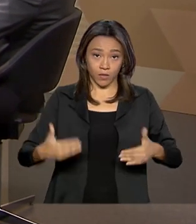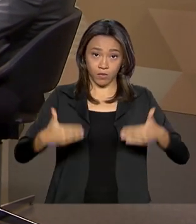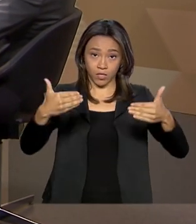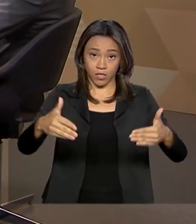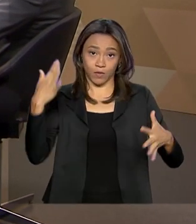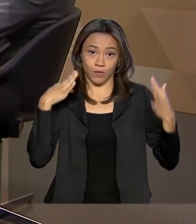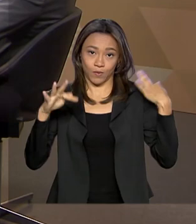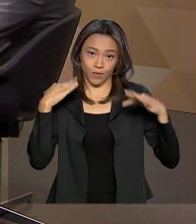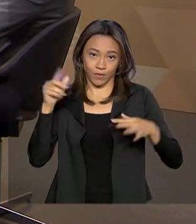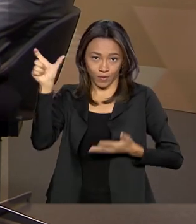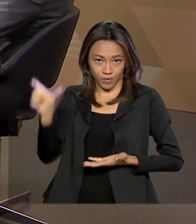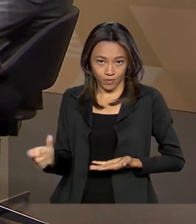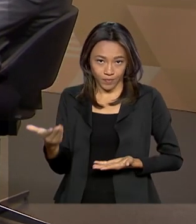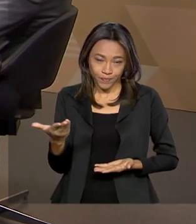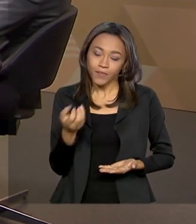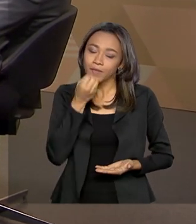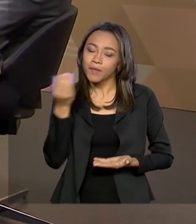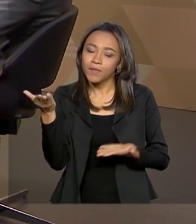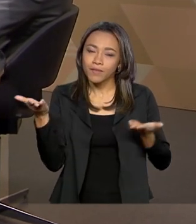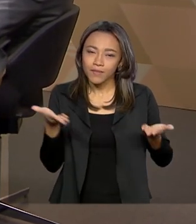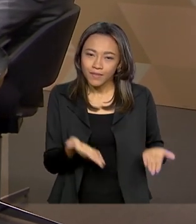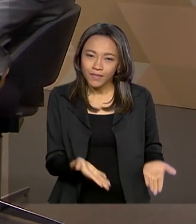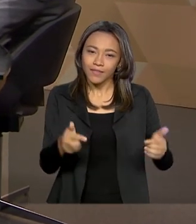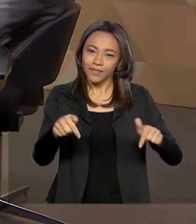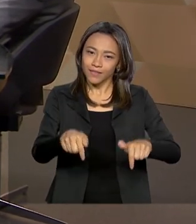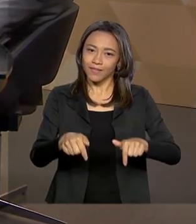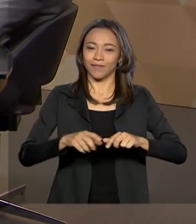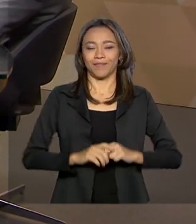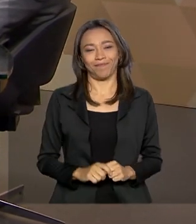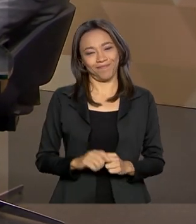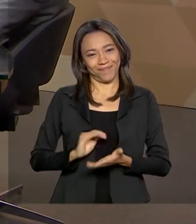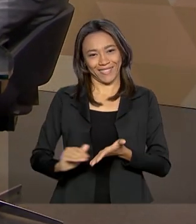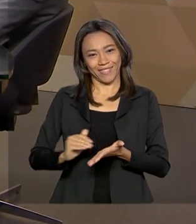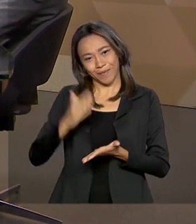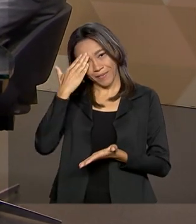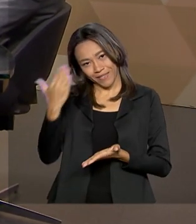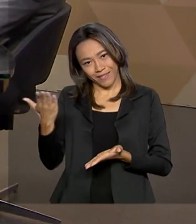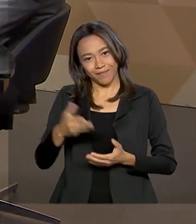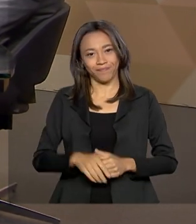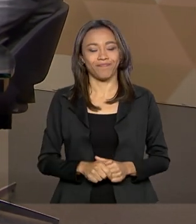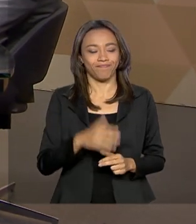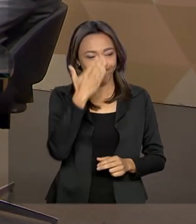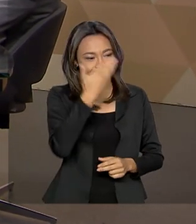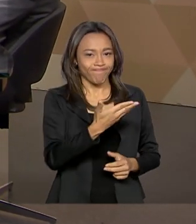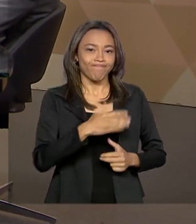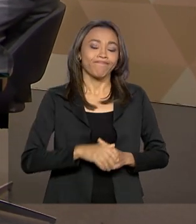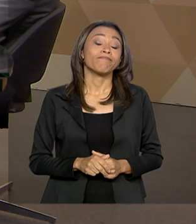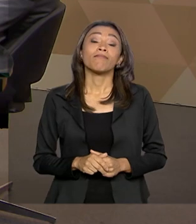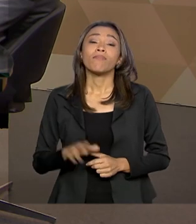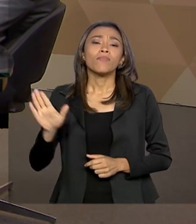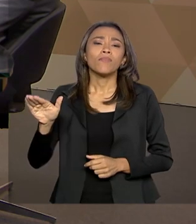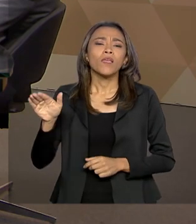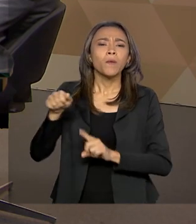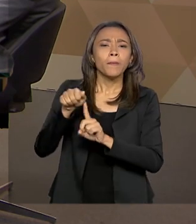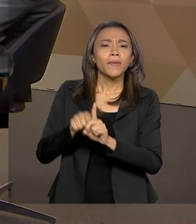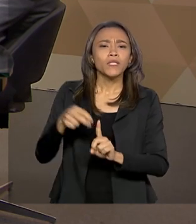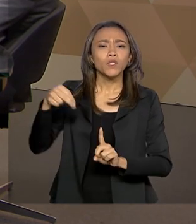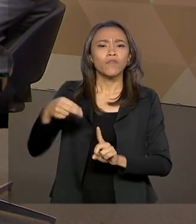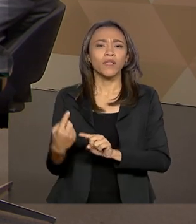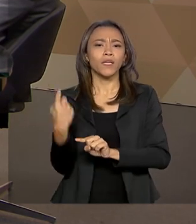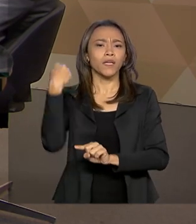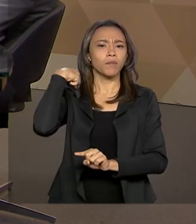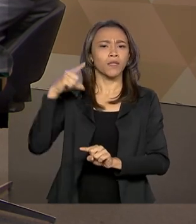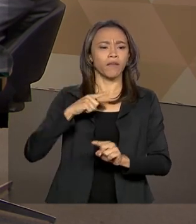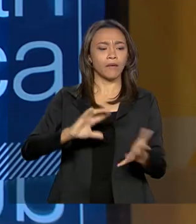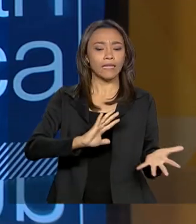Roberto Alvim. Seja muito bem-vindo aqui ao Brasil em Pauta, secretário, obrigado. Secretário, em novembro, a gente teve essa